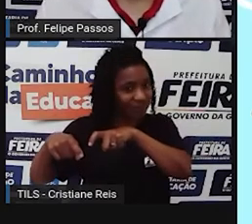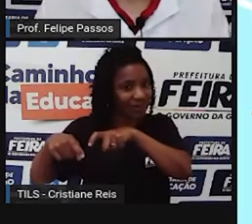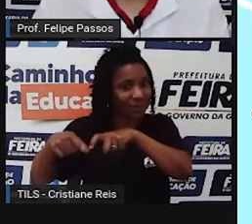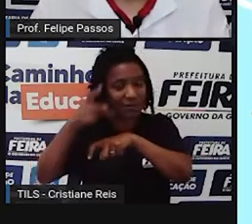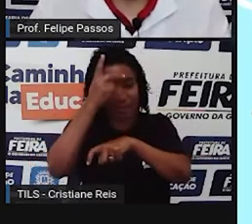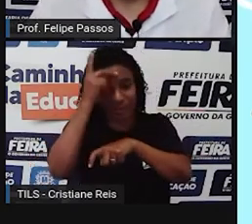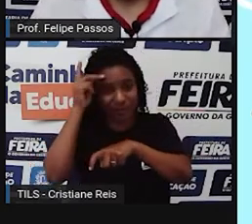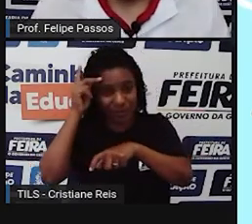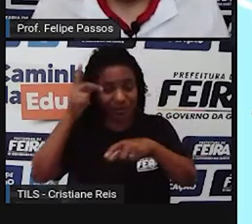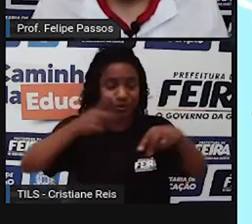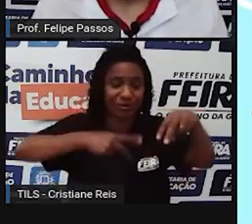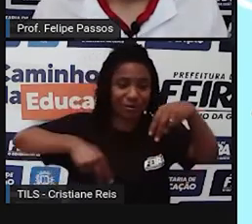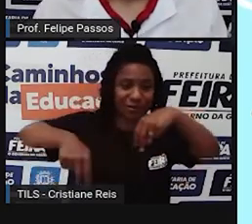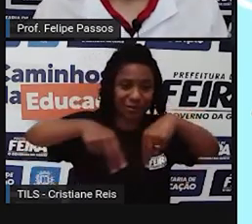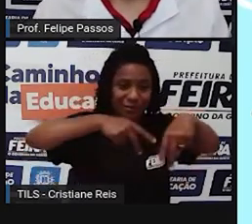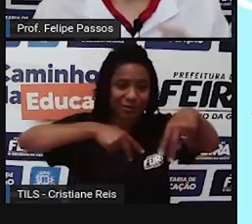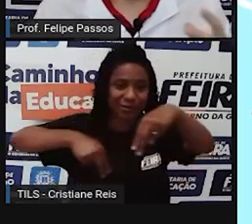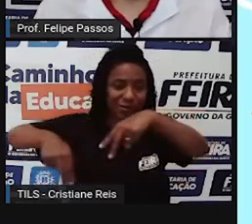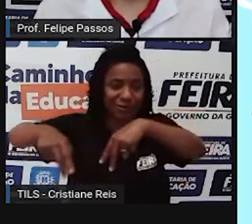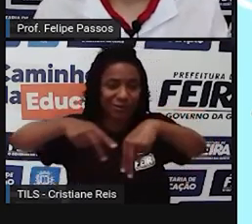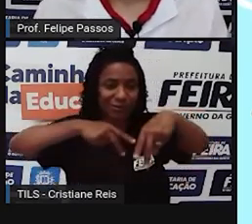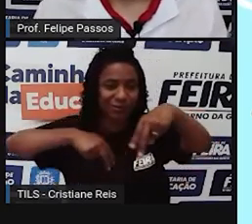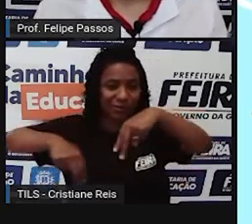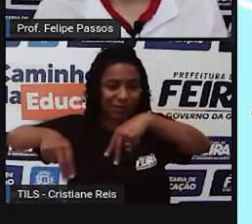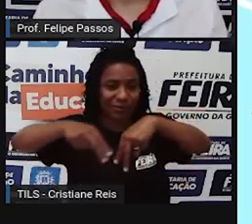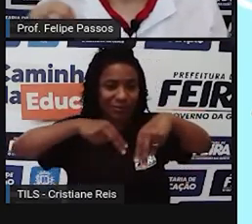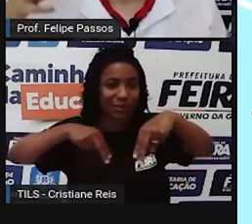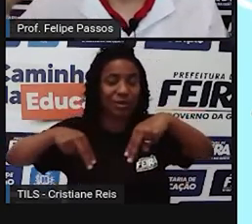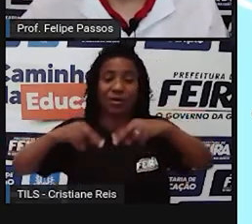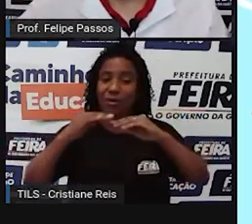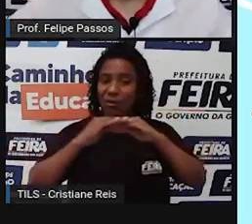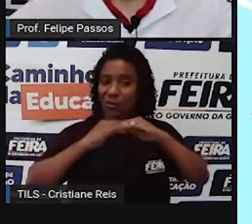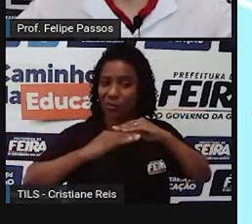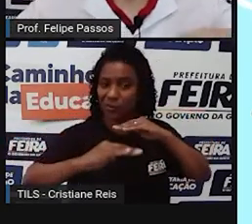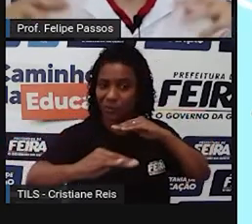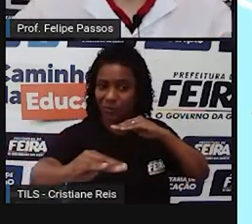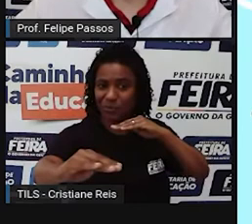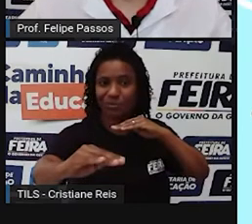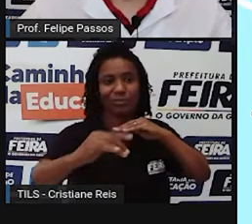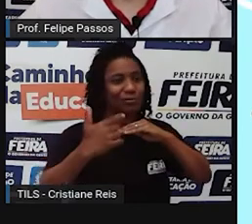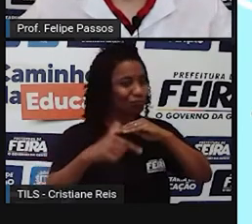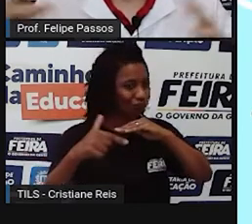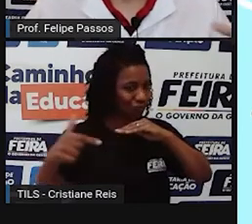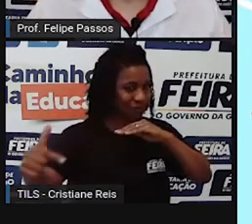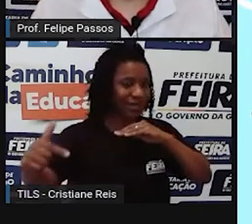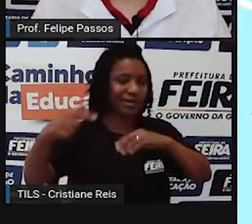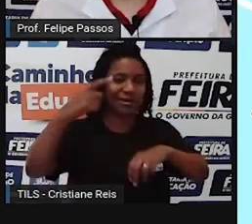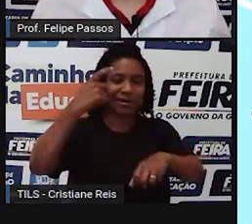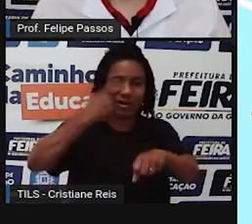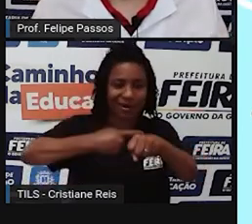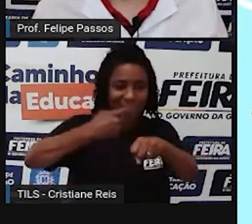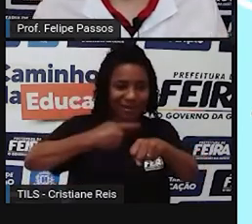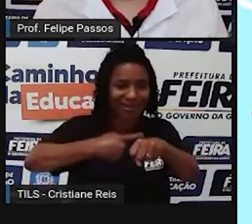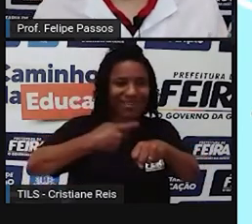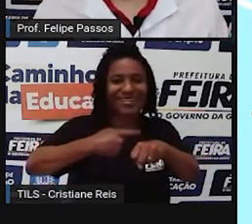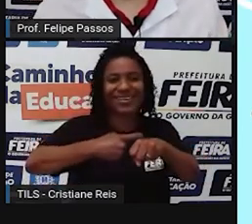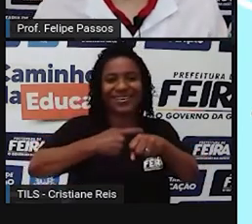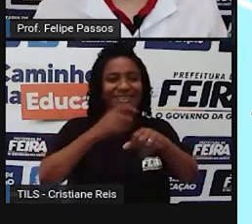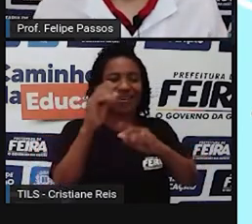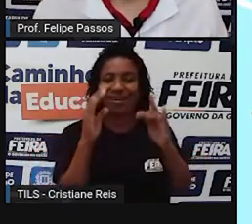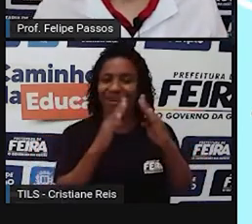humanos interferindo ali, mas você não vê asfalto, você não vê concreto, né? Prédios, casas,